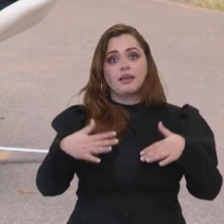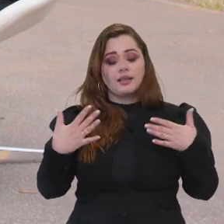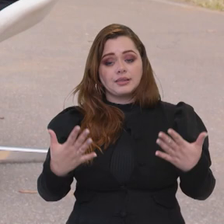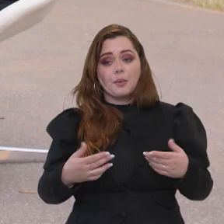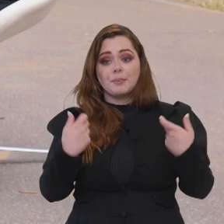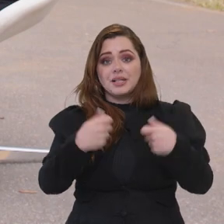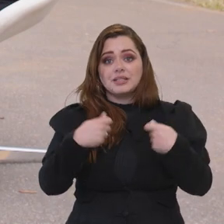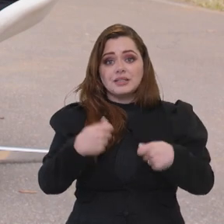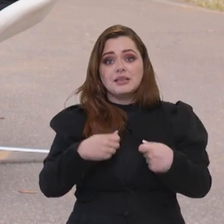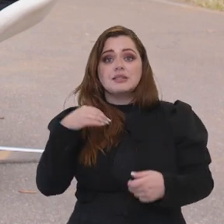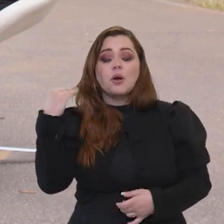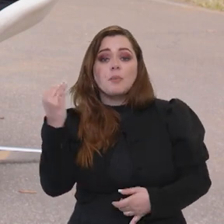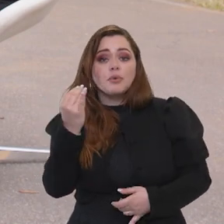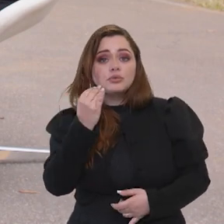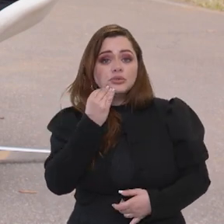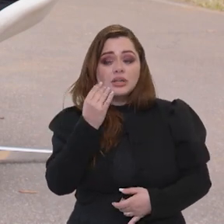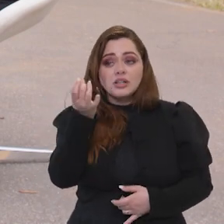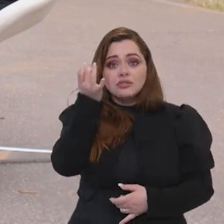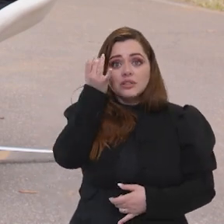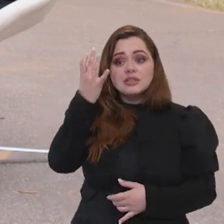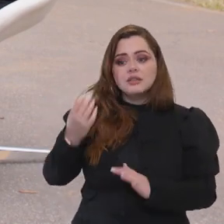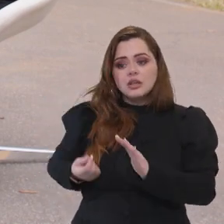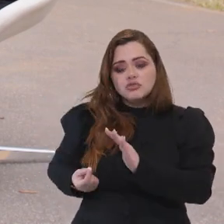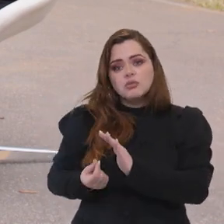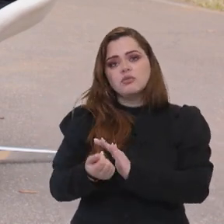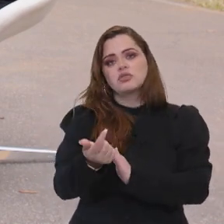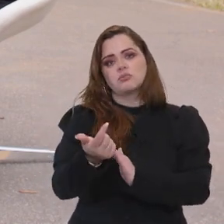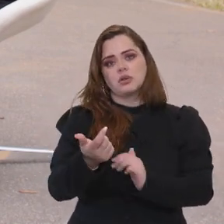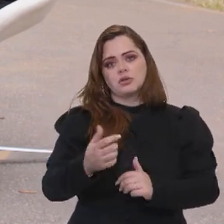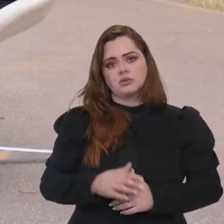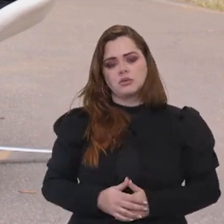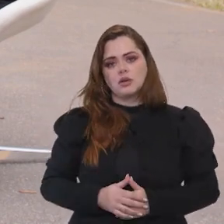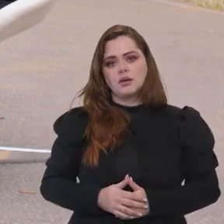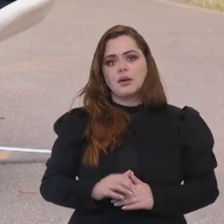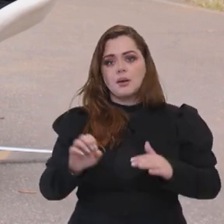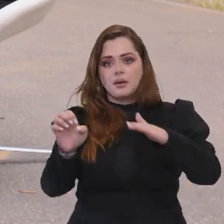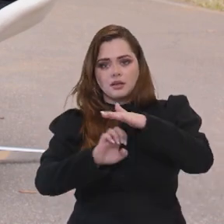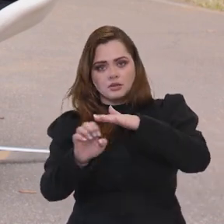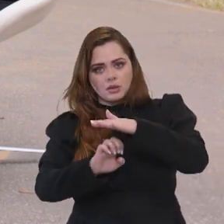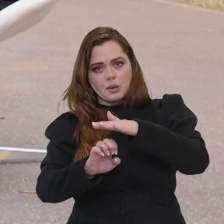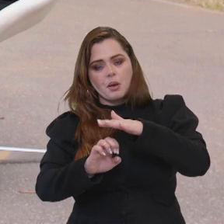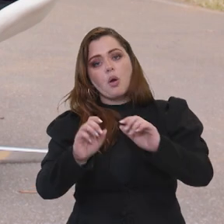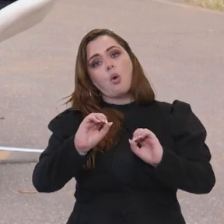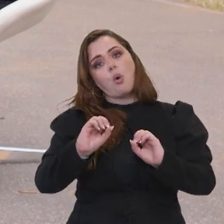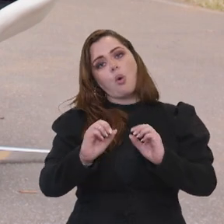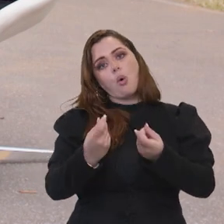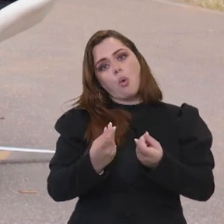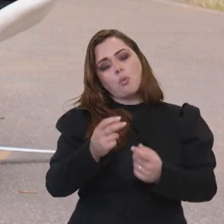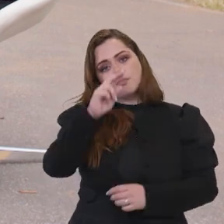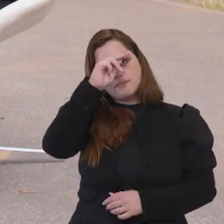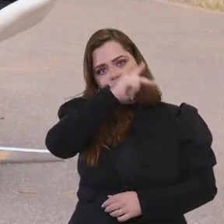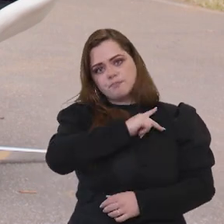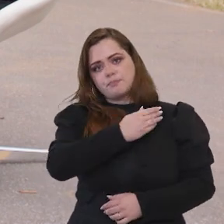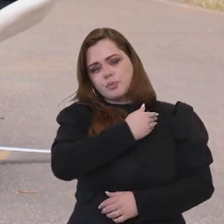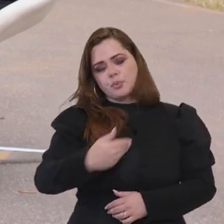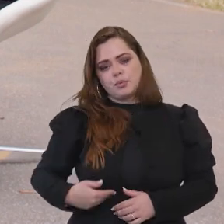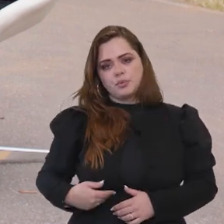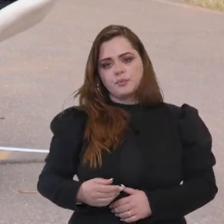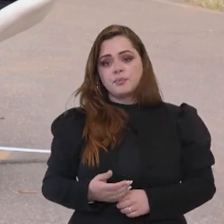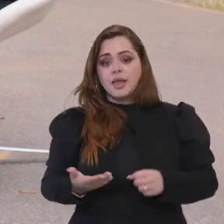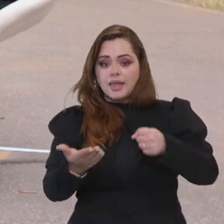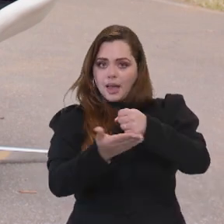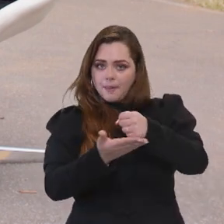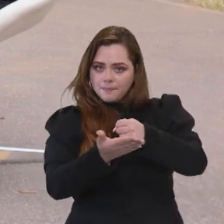gente entende. Se a gente der essas oportunidades, a gente vai facilitar o investimento, seja da iniciativa privada ou seja do setor público. E o